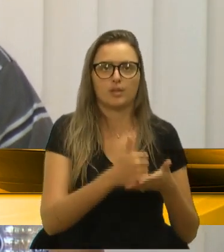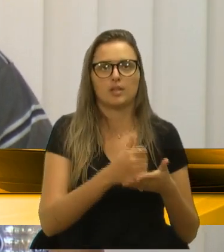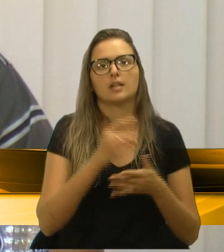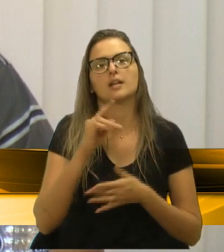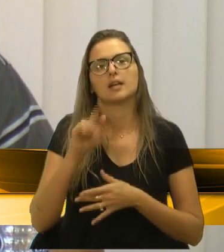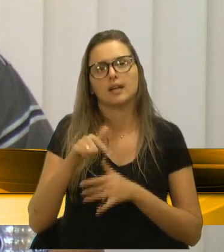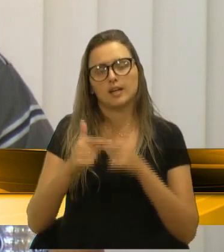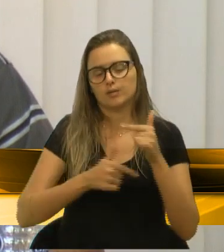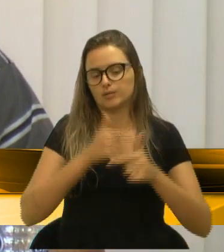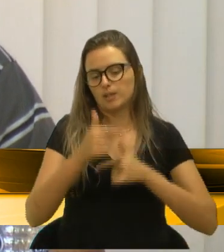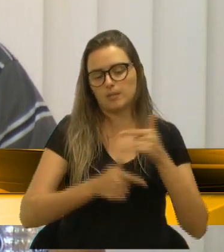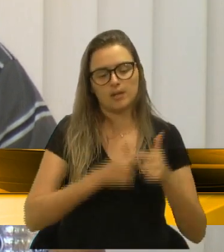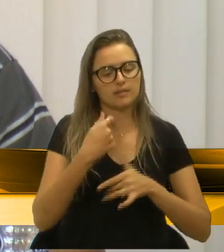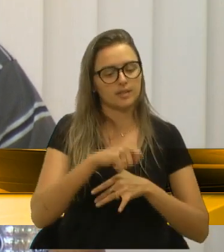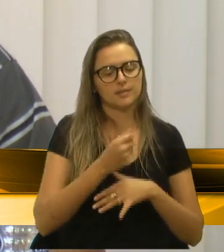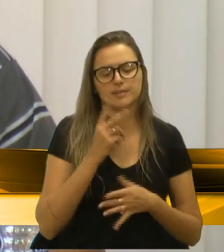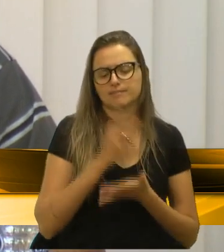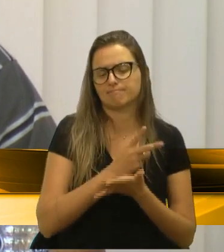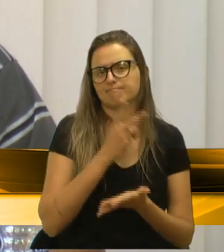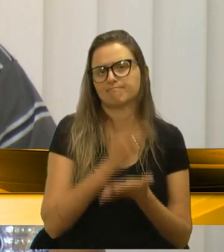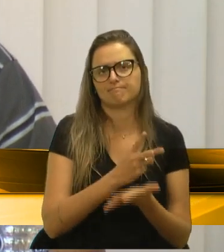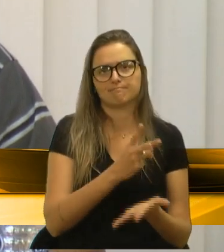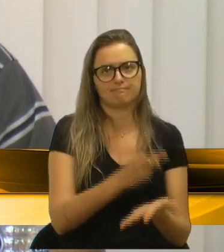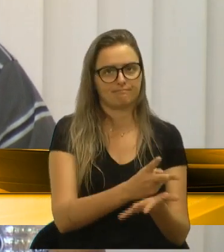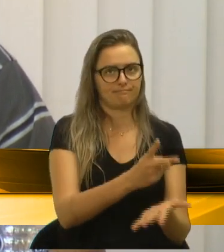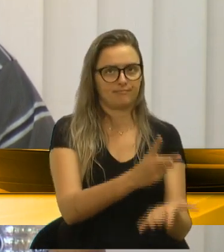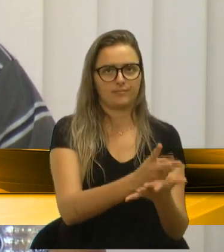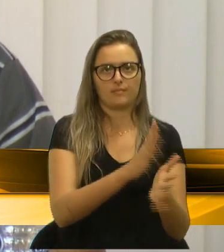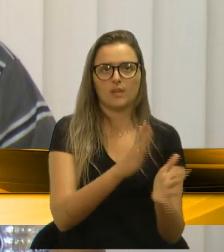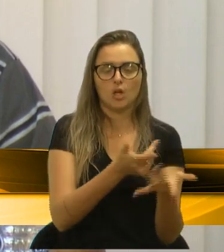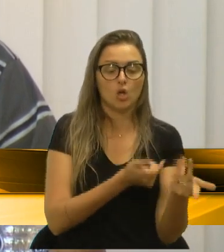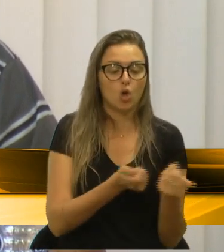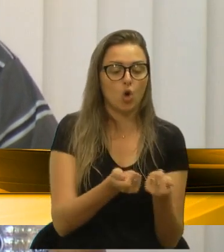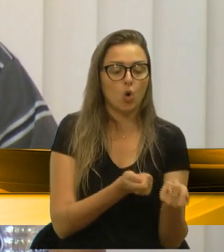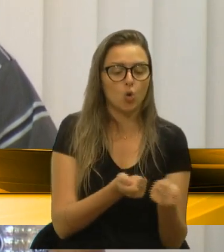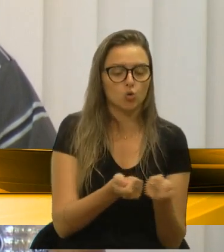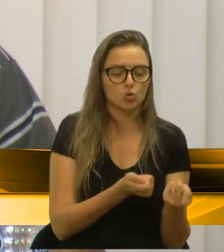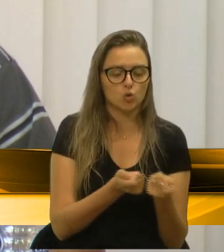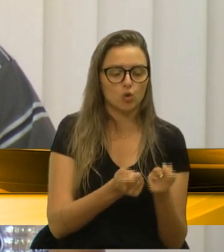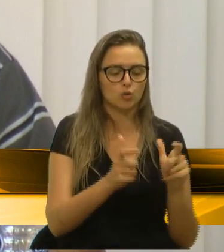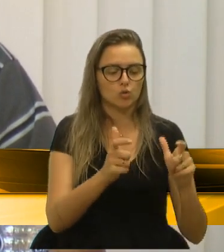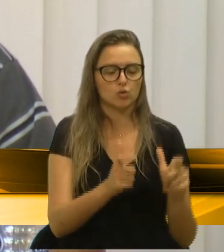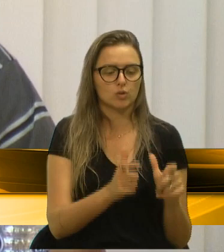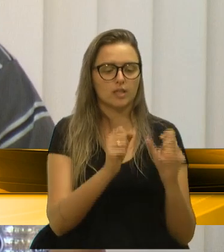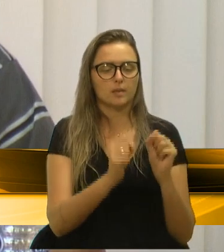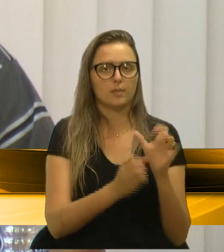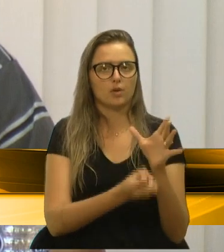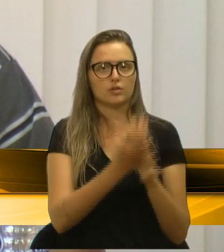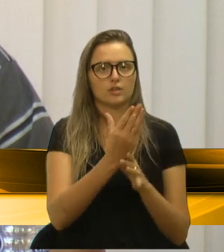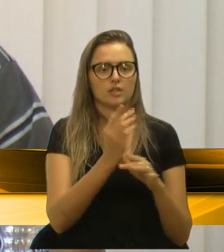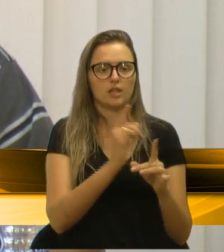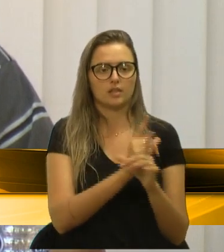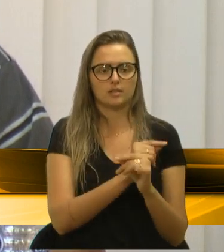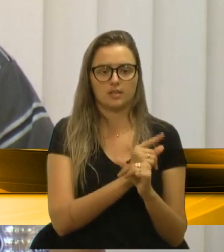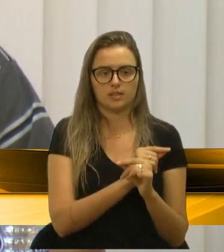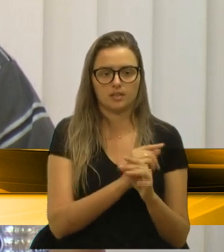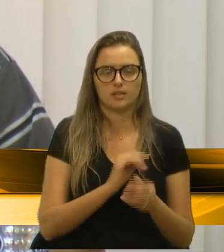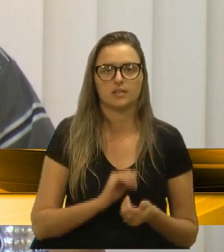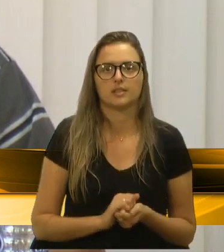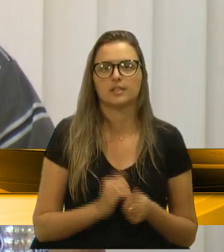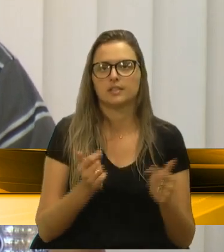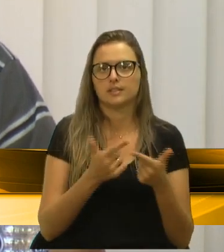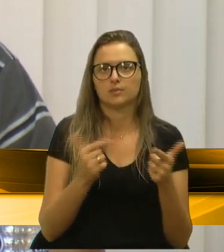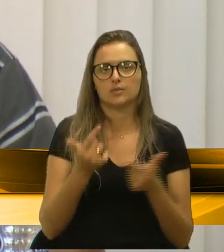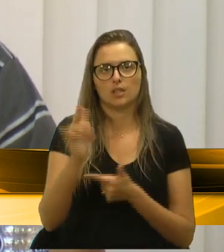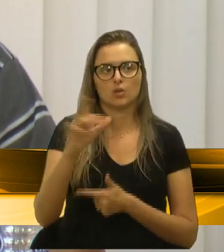trabalho que tem que ser feito sempre. O controle dos focos tem que ser feito sempre. Não tem outra